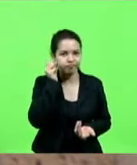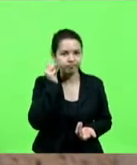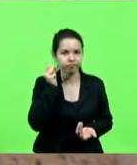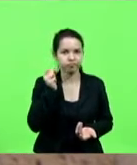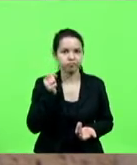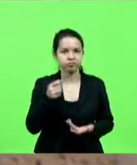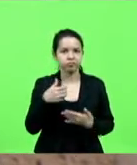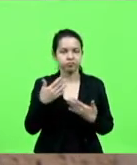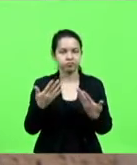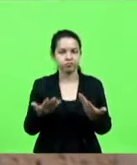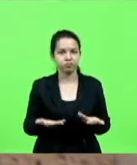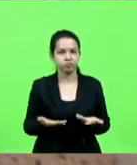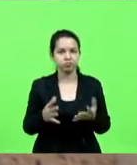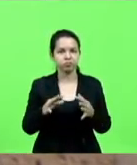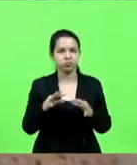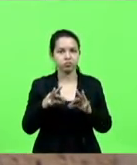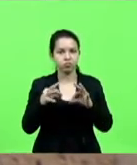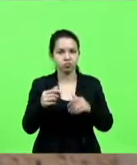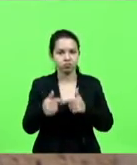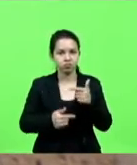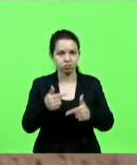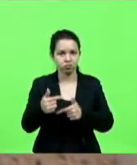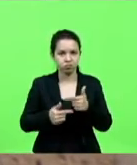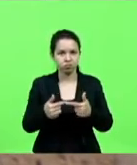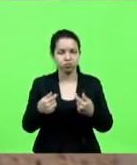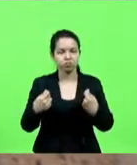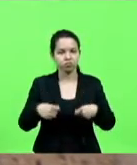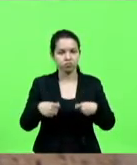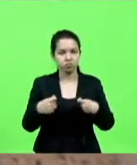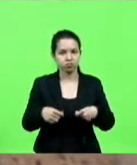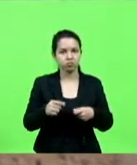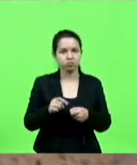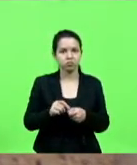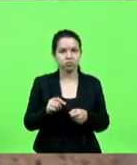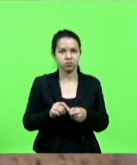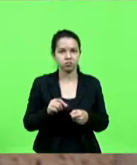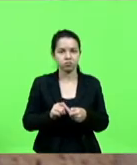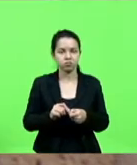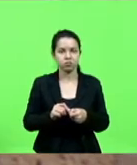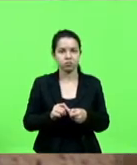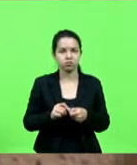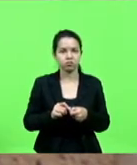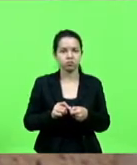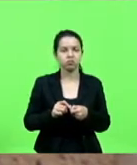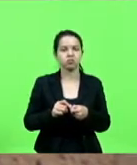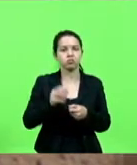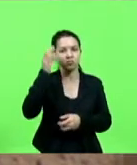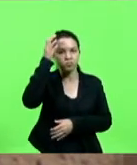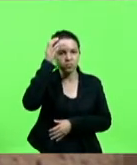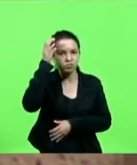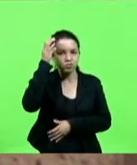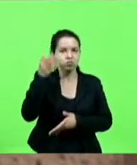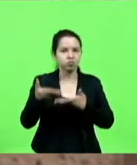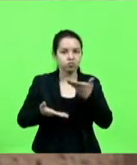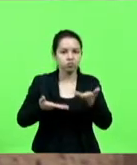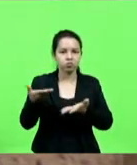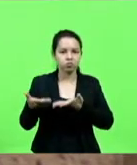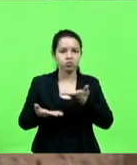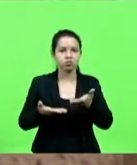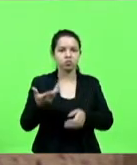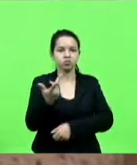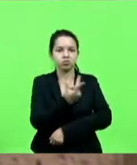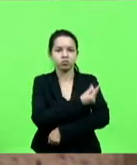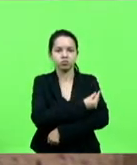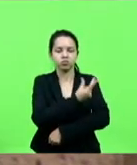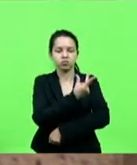todo o trabalho tem que ser feito nesse sentido, da conscientização dos cuidados, da vacinação